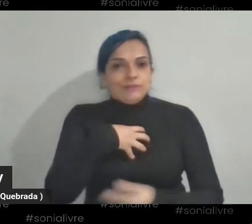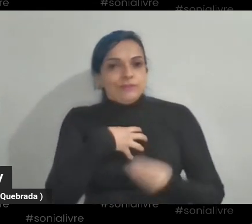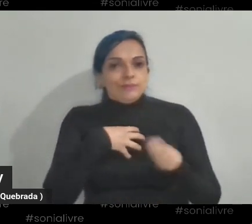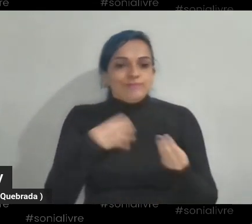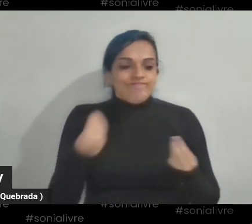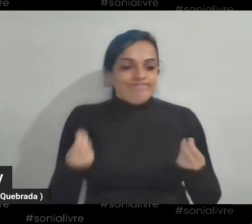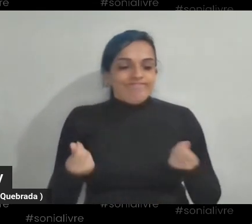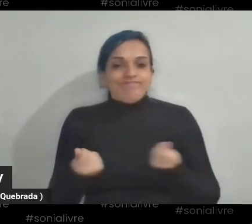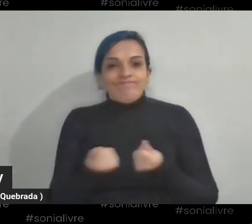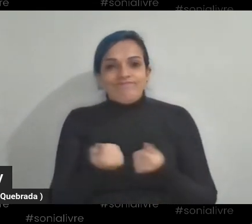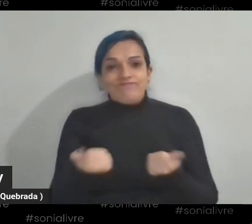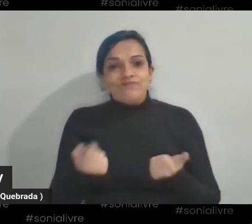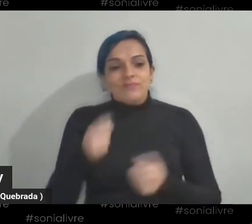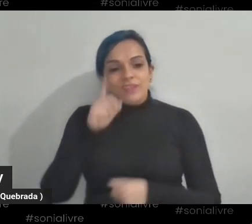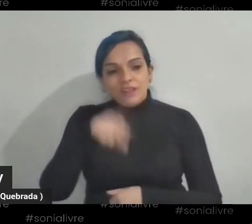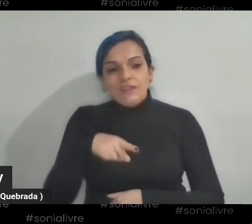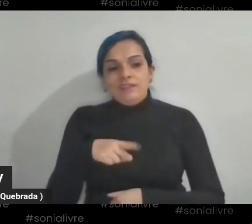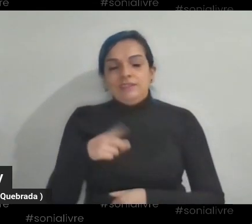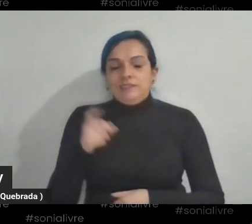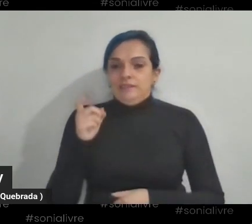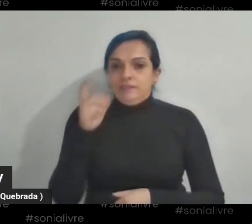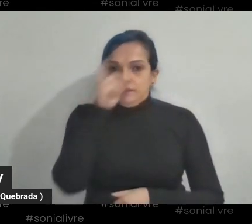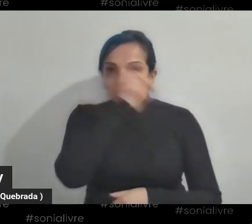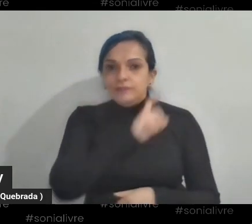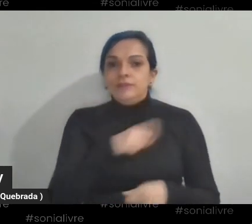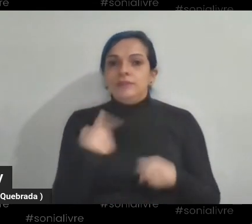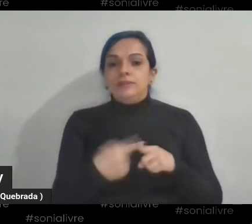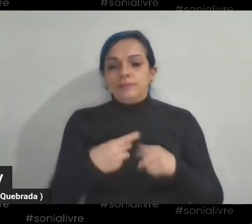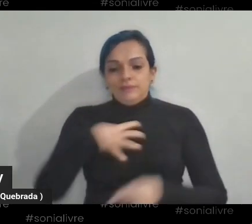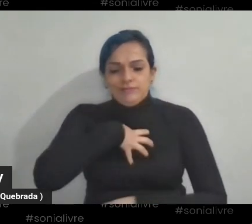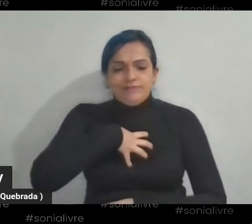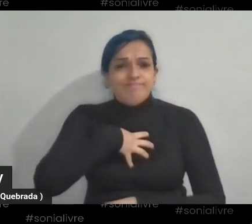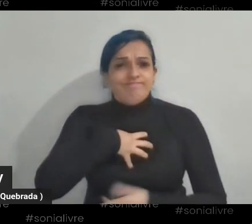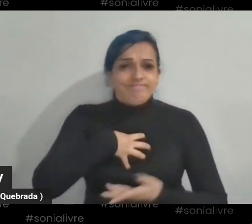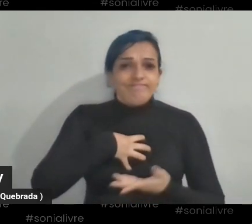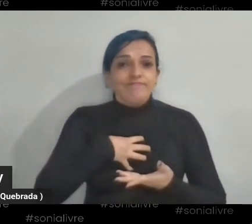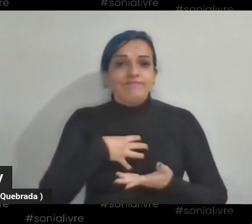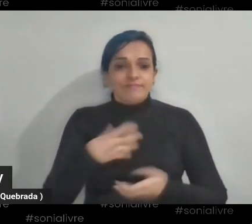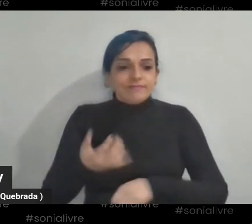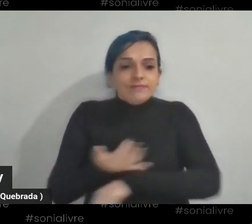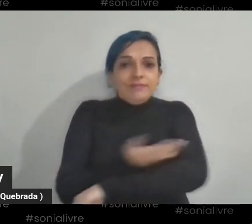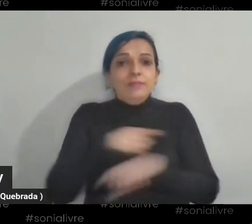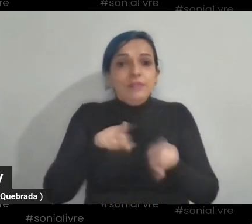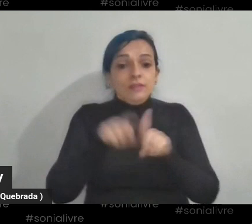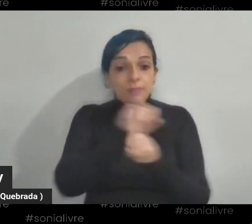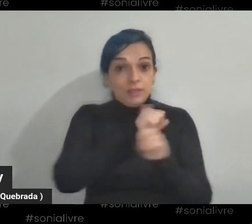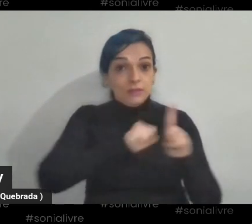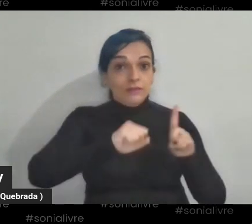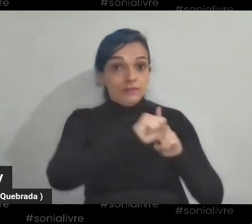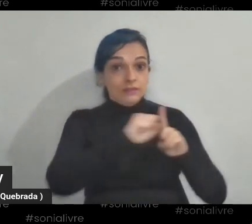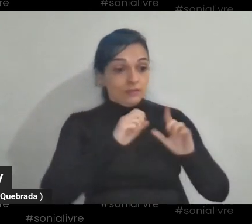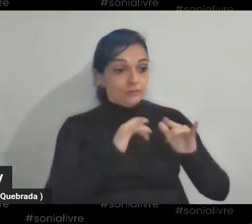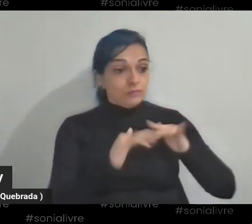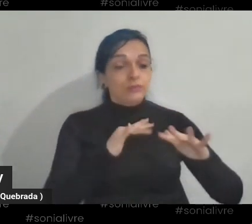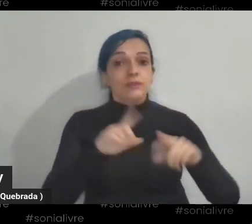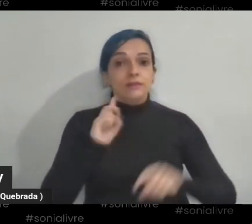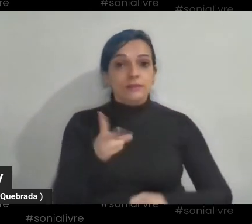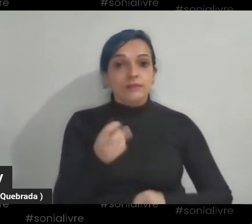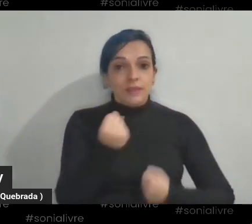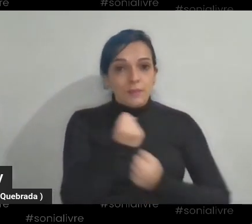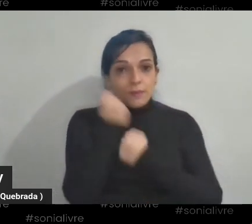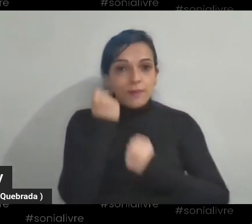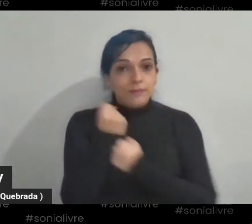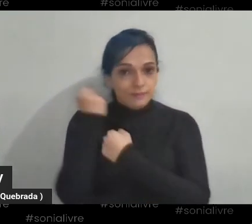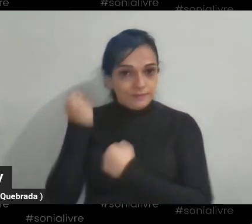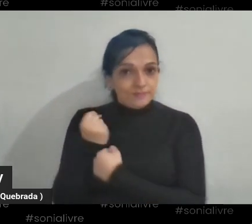mexido, não só conosco, de modo geral, mas também com a sociedade, todos que têm nos apoiado também, a